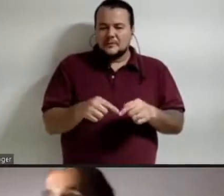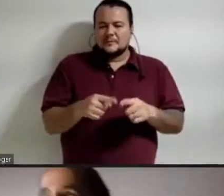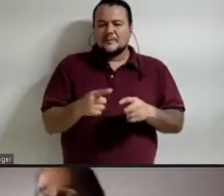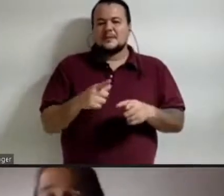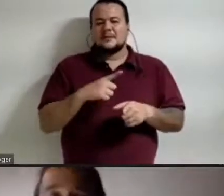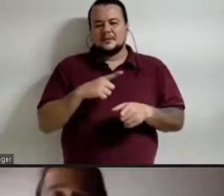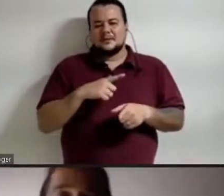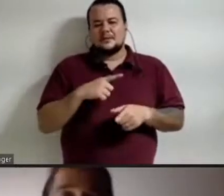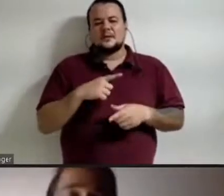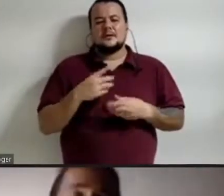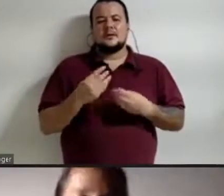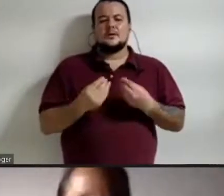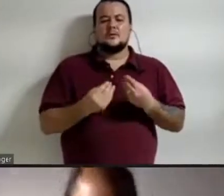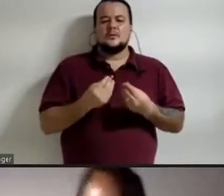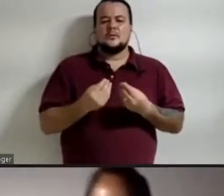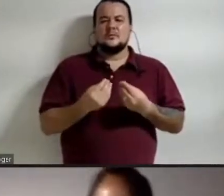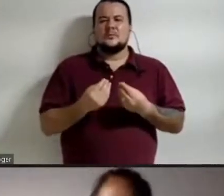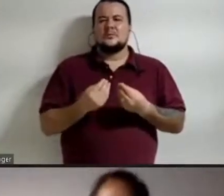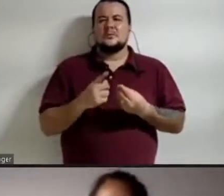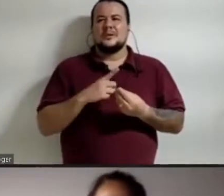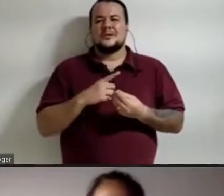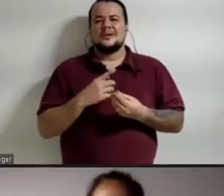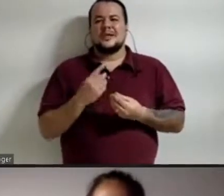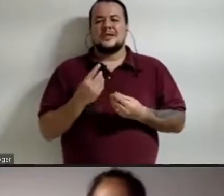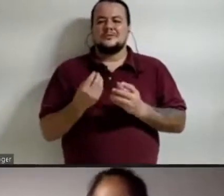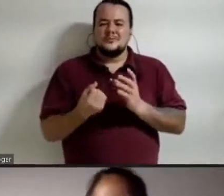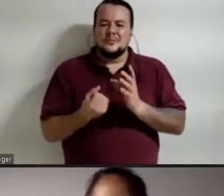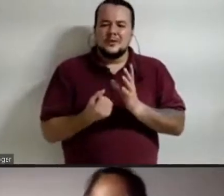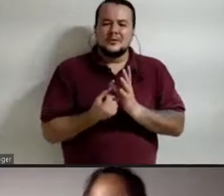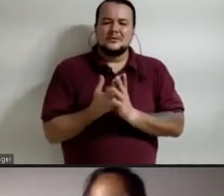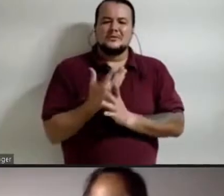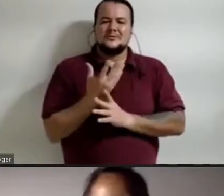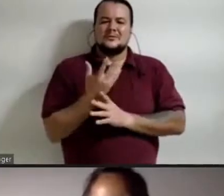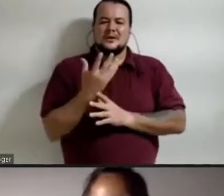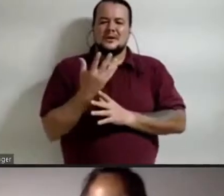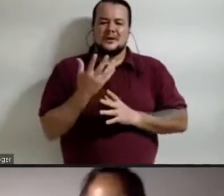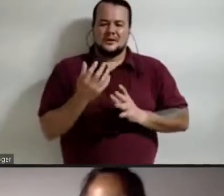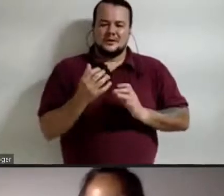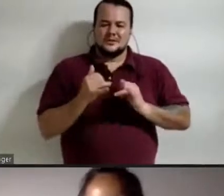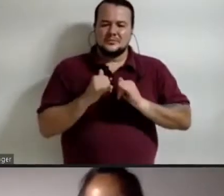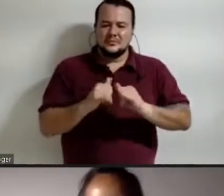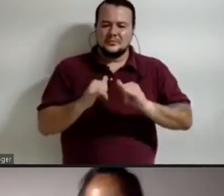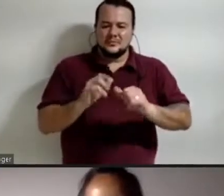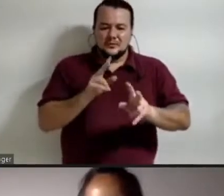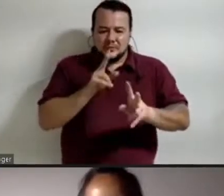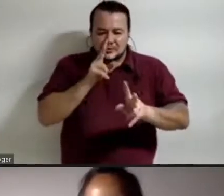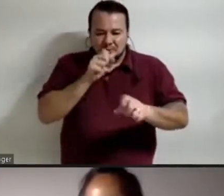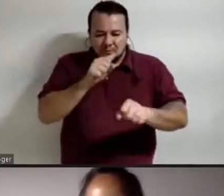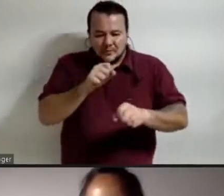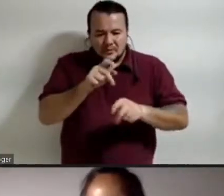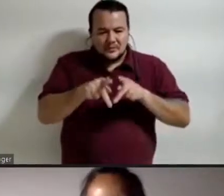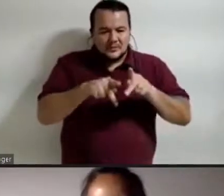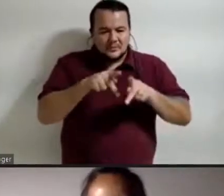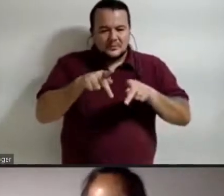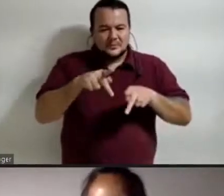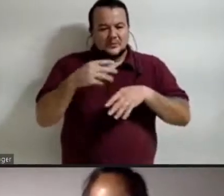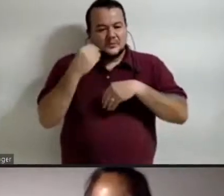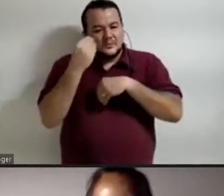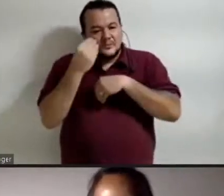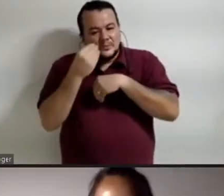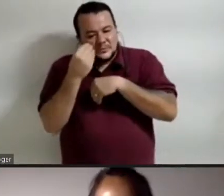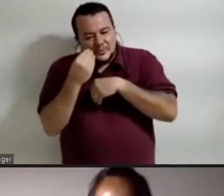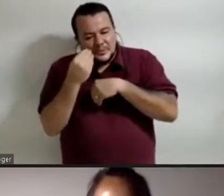criatividade, há uma riqueza de informações que vem dessas populações, há uma experiência, há um